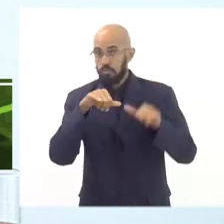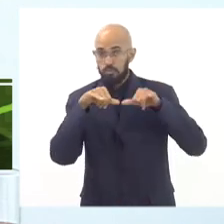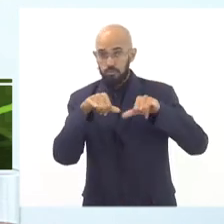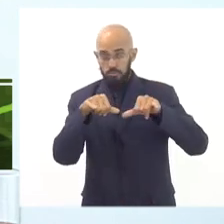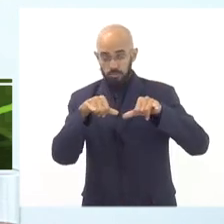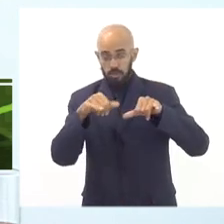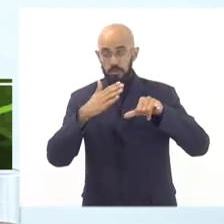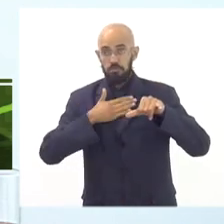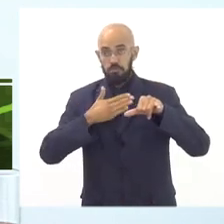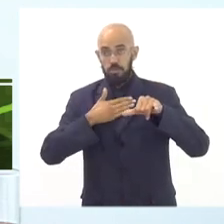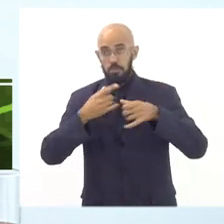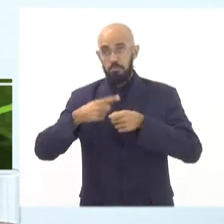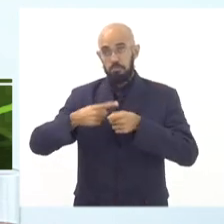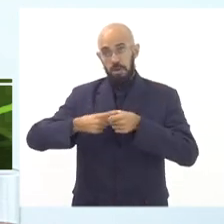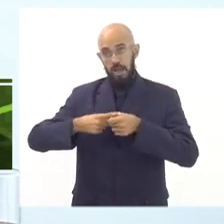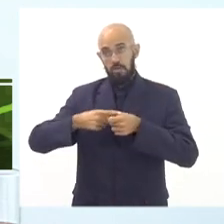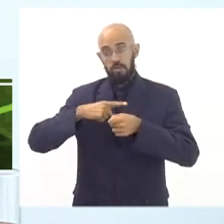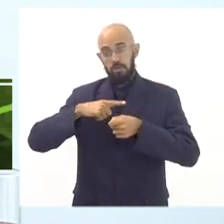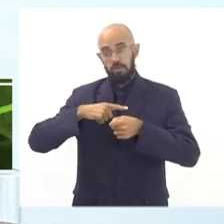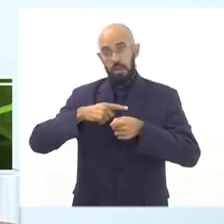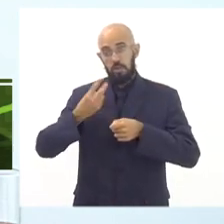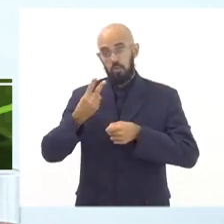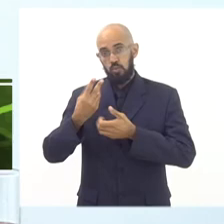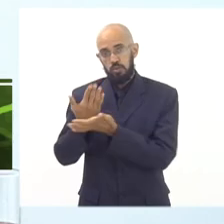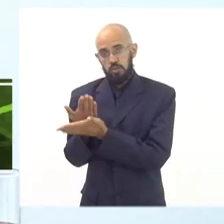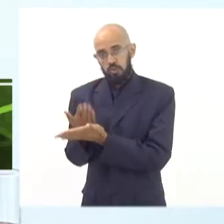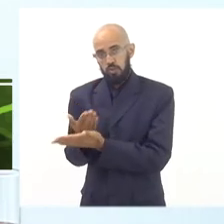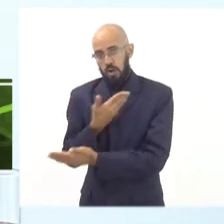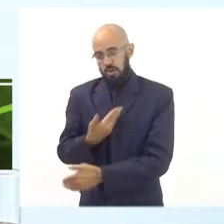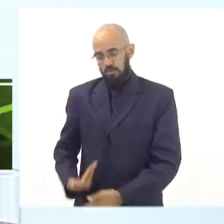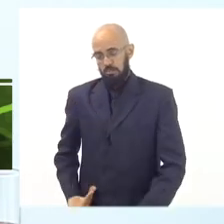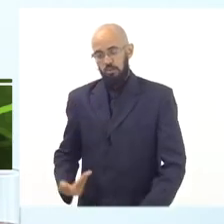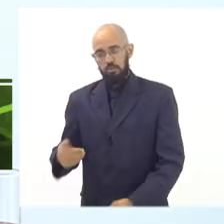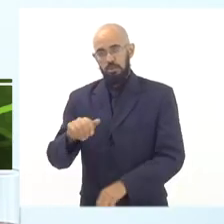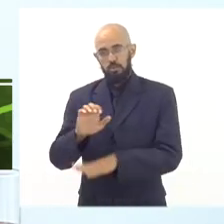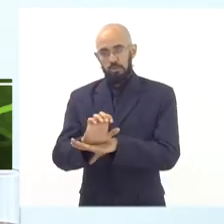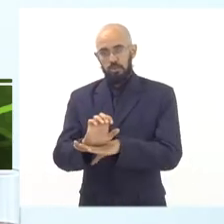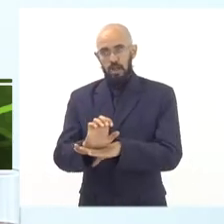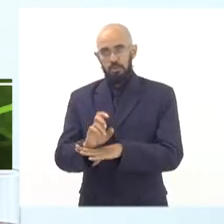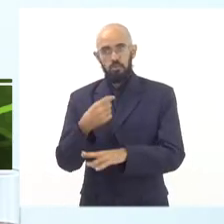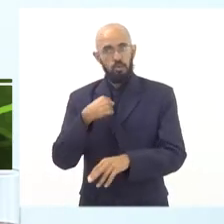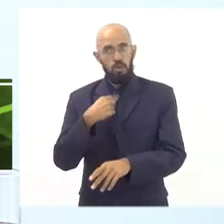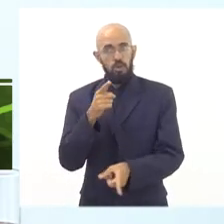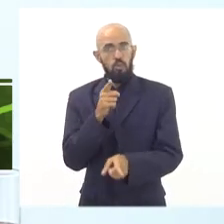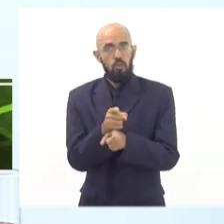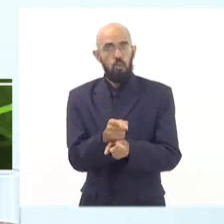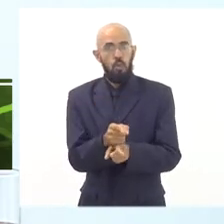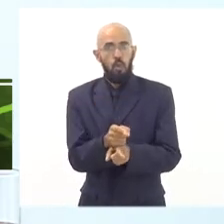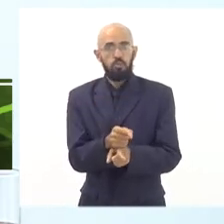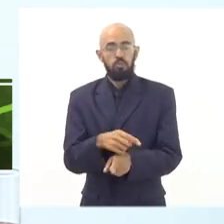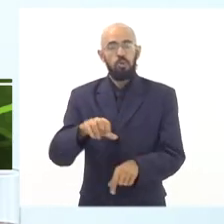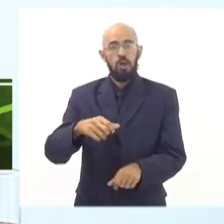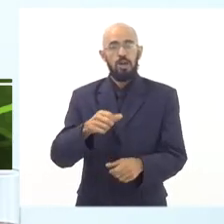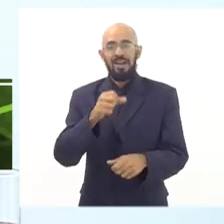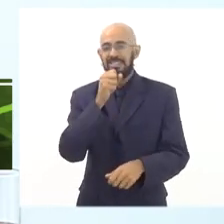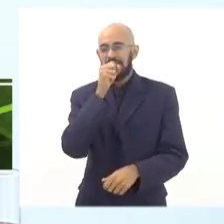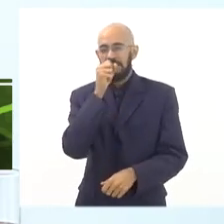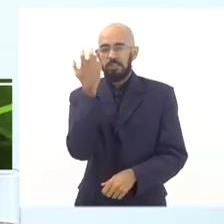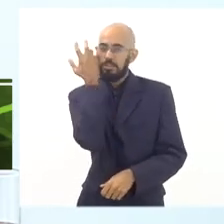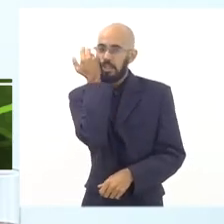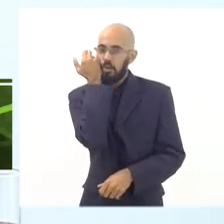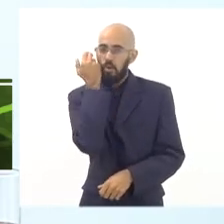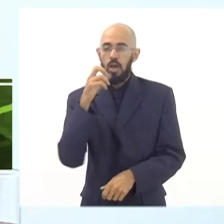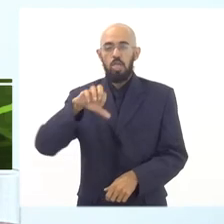onde eu moro, um bairro que tem pelo menos duas escolas públicas estaduais, eu não encontro cenoura a menos de R$,00. Então,